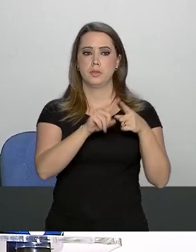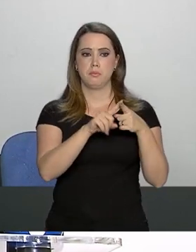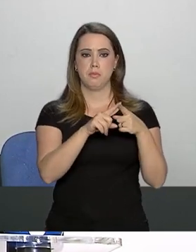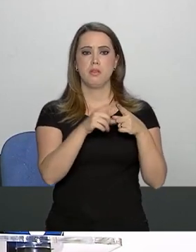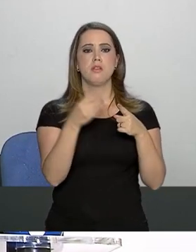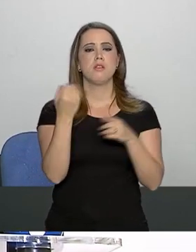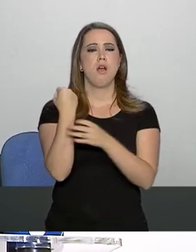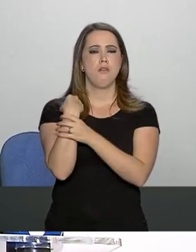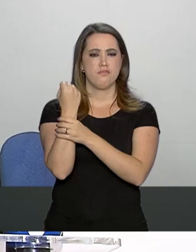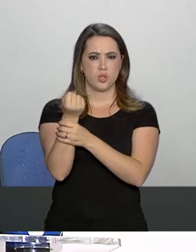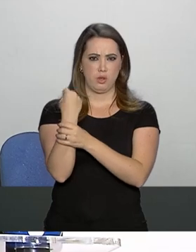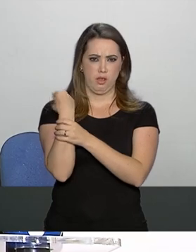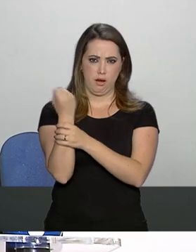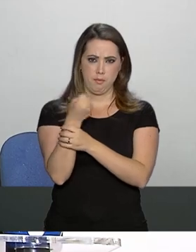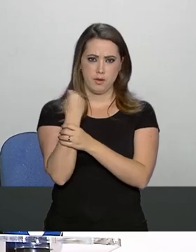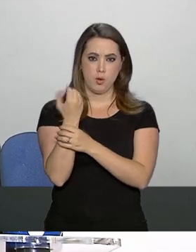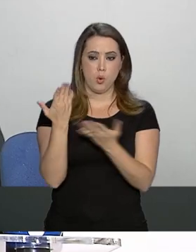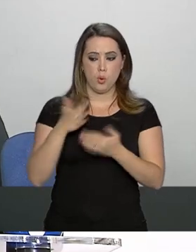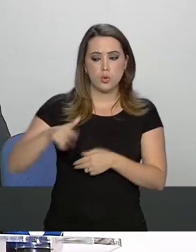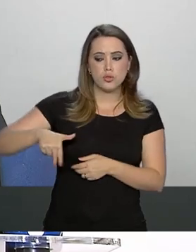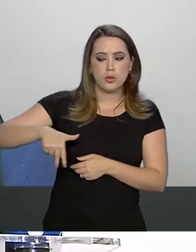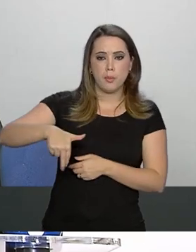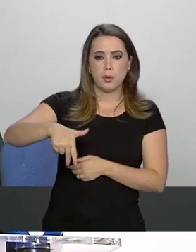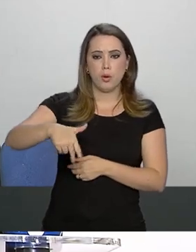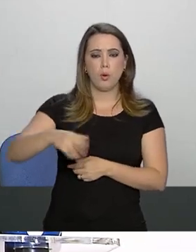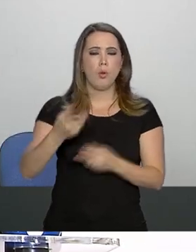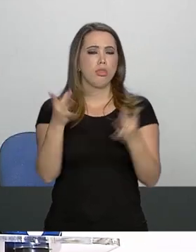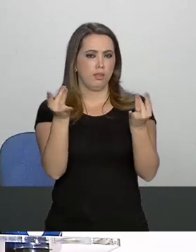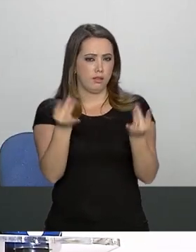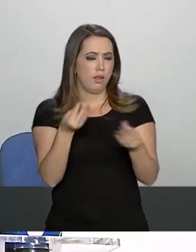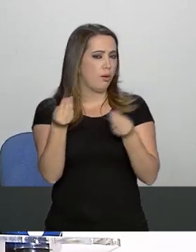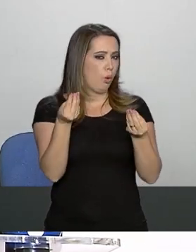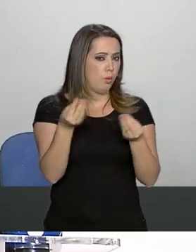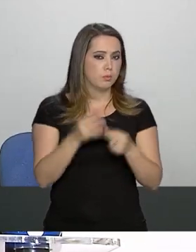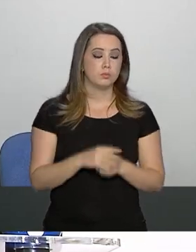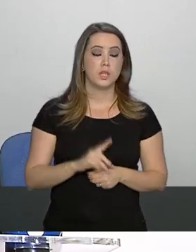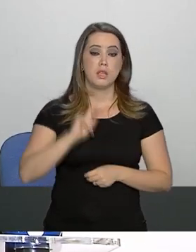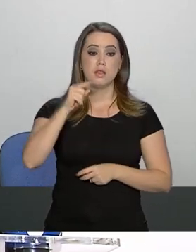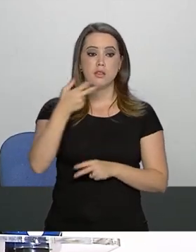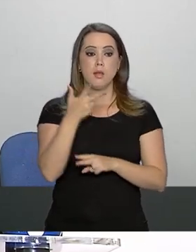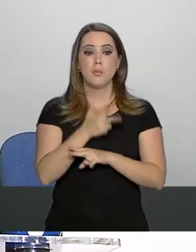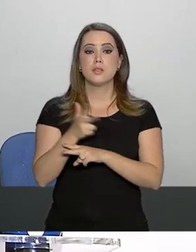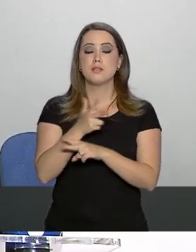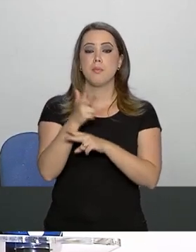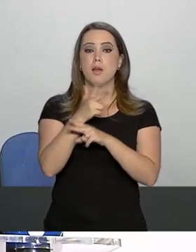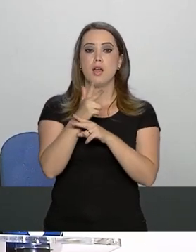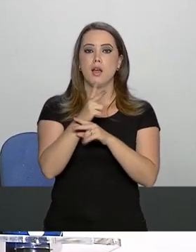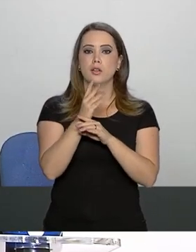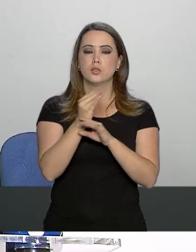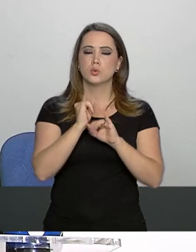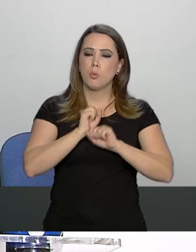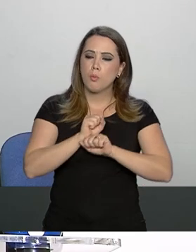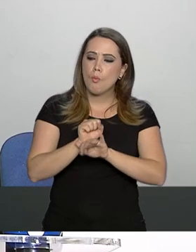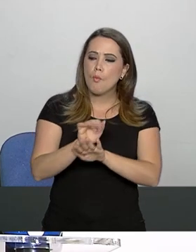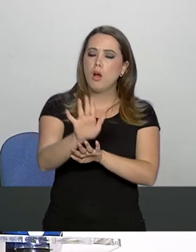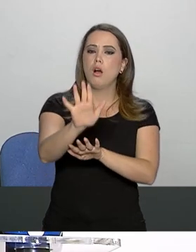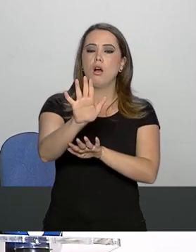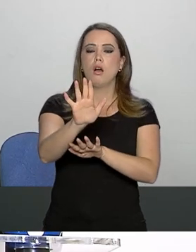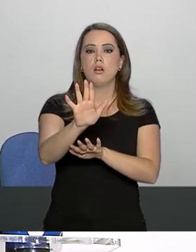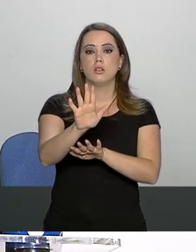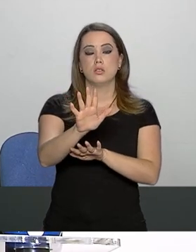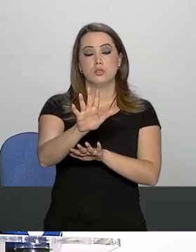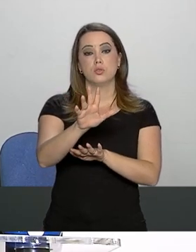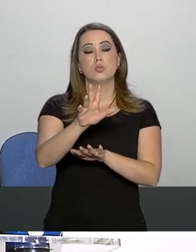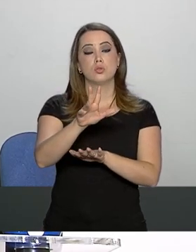Hoje ele caminhou pelo corredor, se o senhor pudesse dar mais detalhes sobre isso. E depois imagens que foram postadas na rede social do vereador Carlos